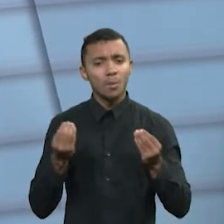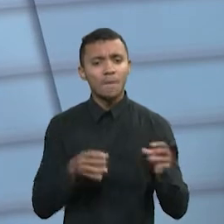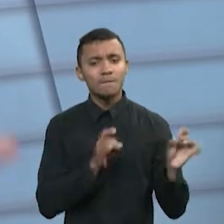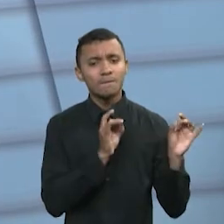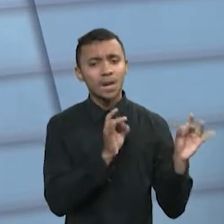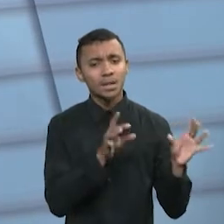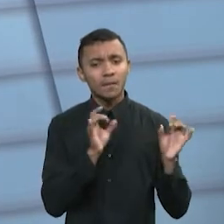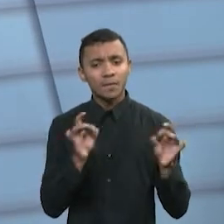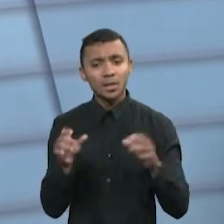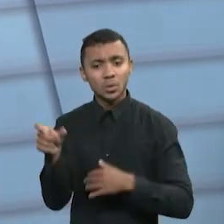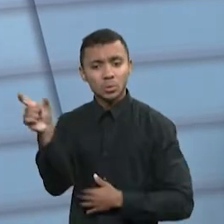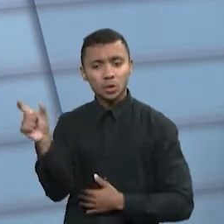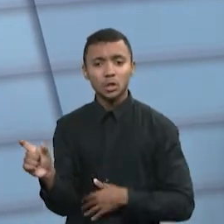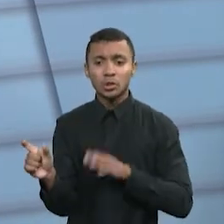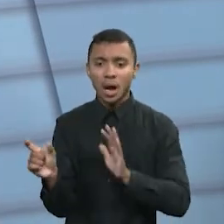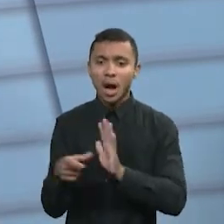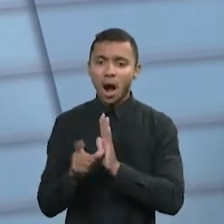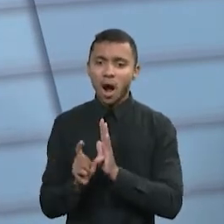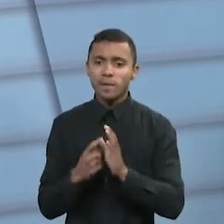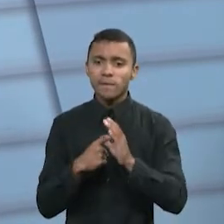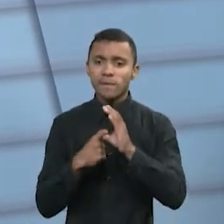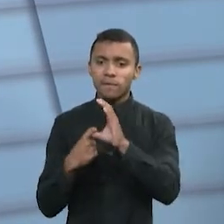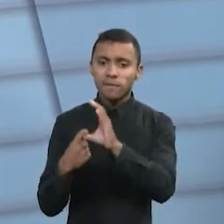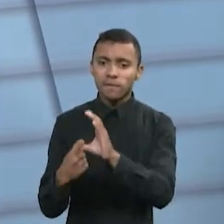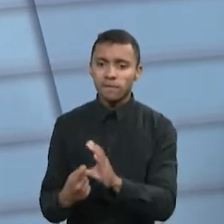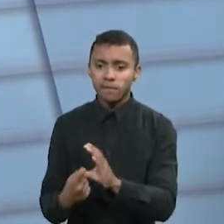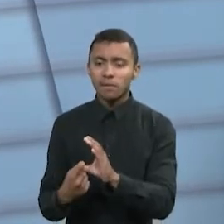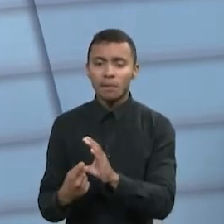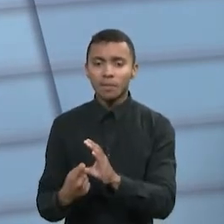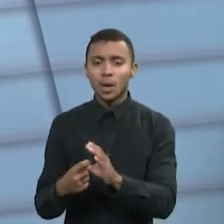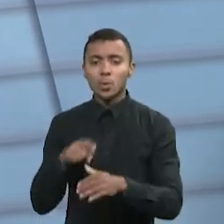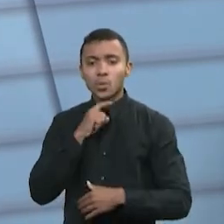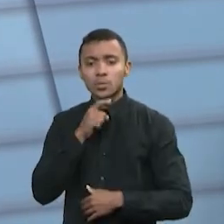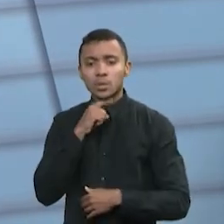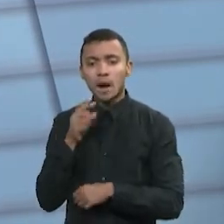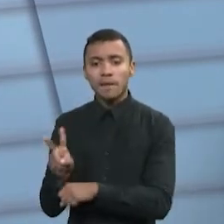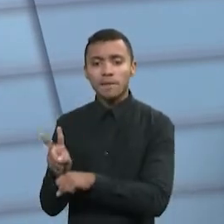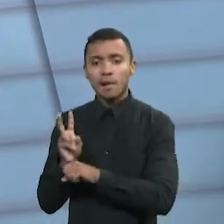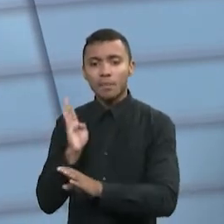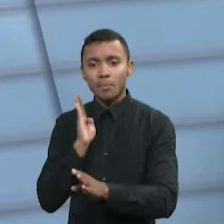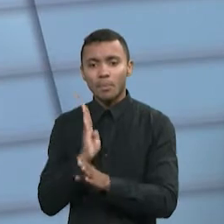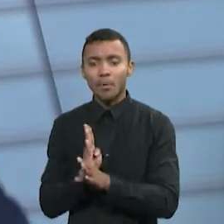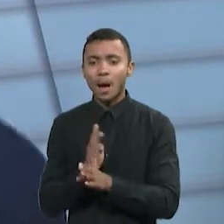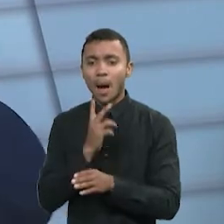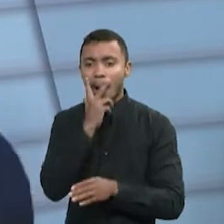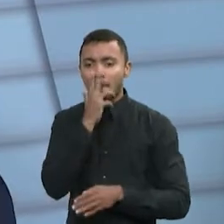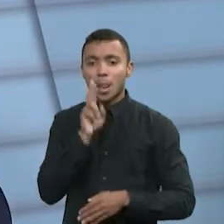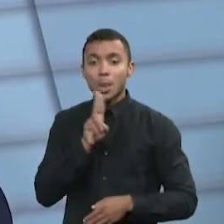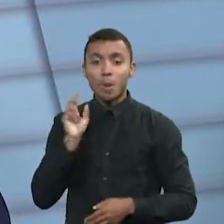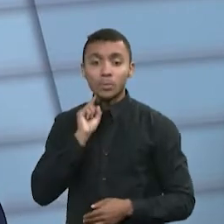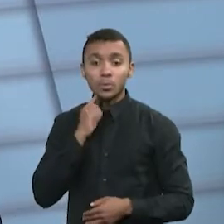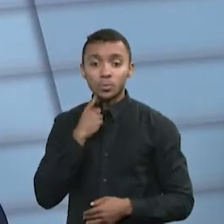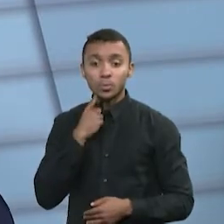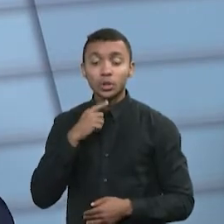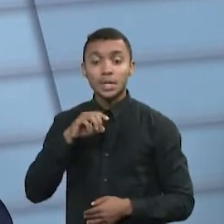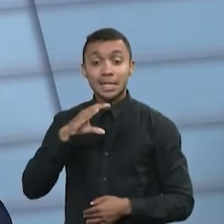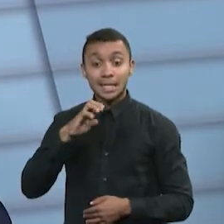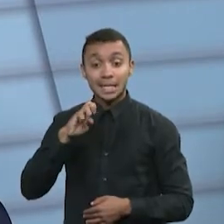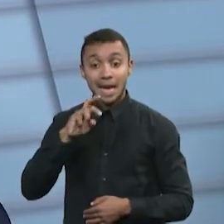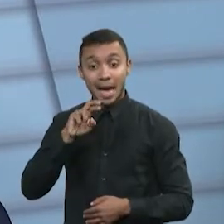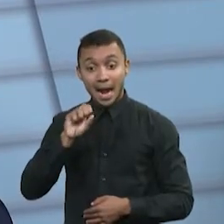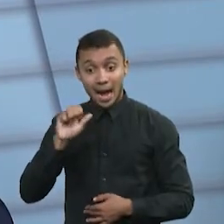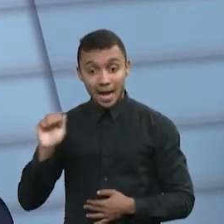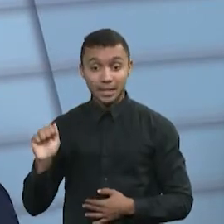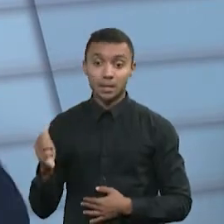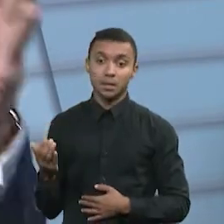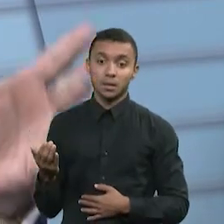uma pessoa que está devendo, que não tem acesso ao crédito, porque o seu nome está no Serasa? Então, eu acredito que, olhando de uma